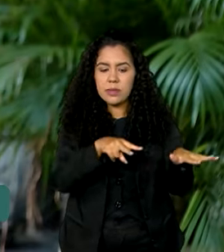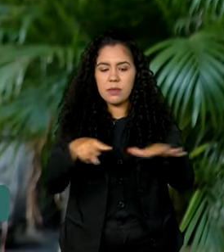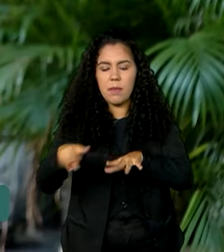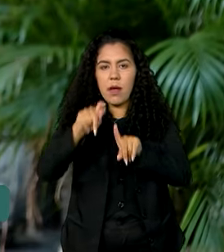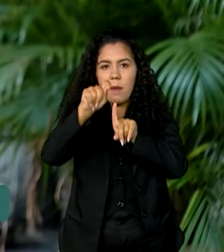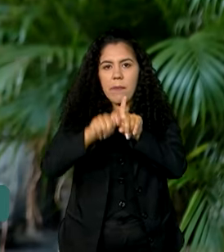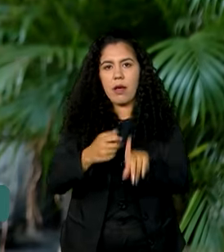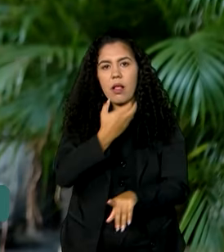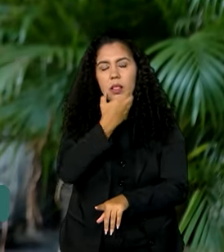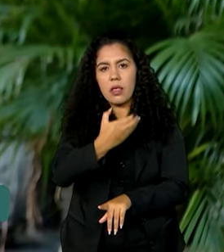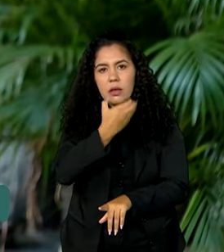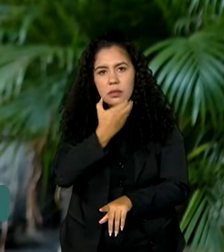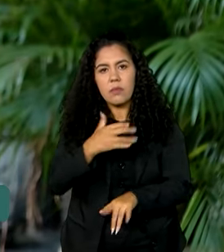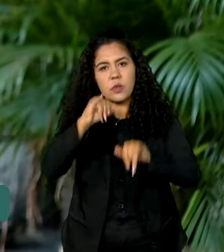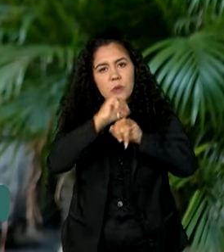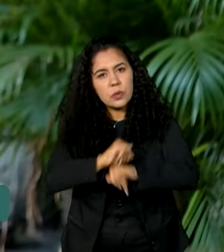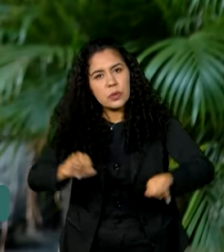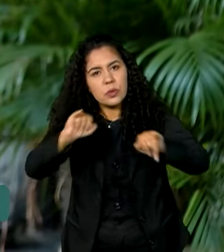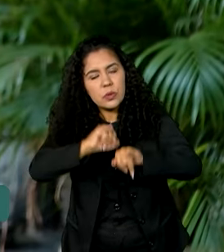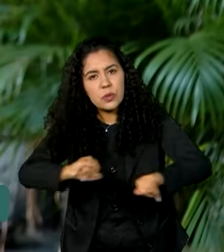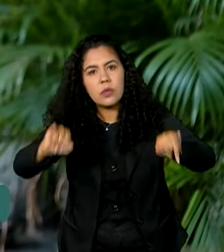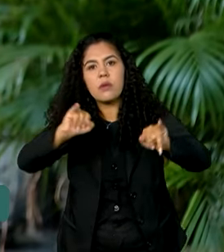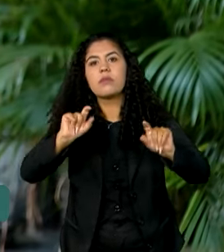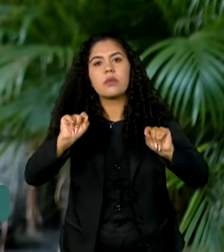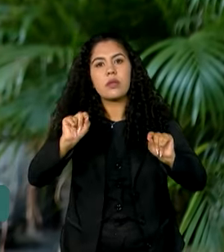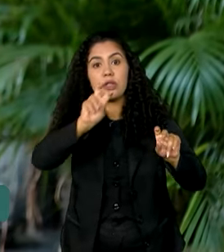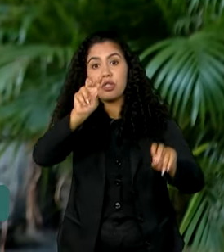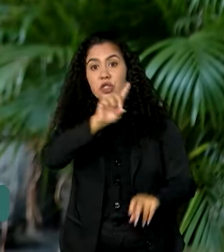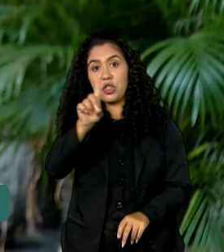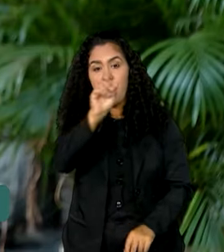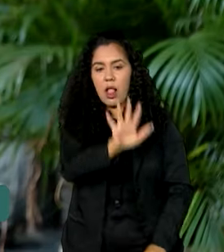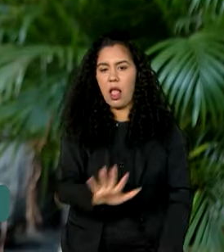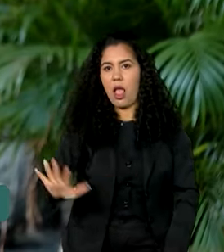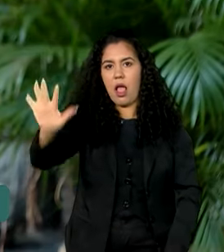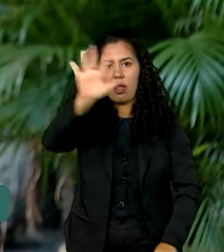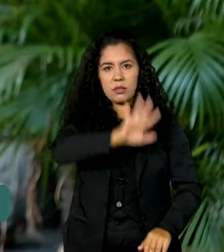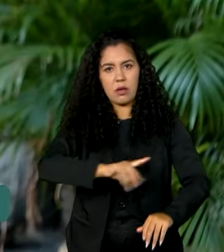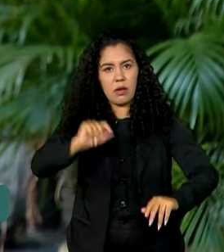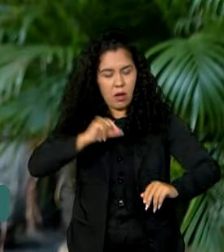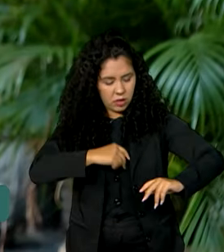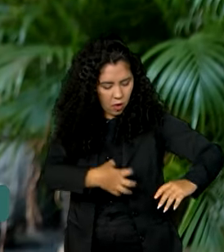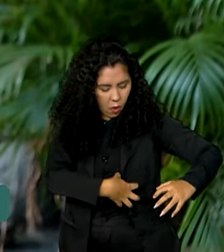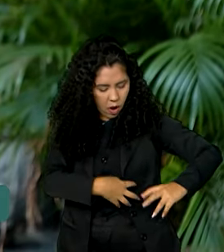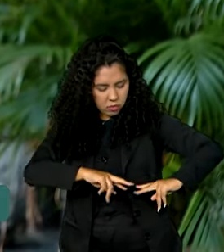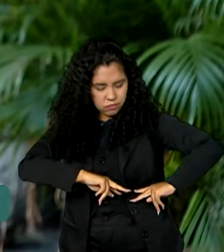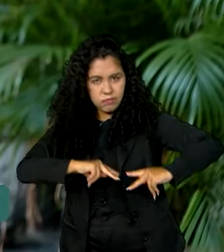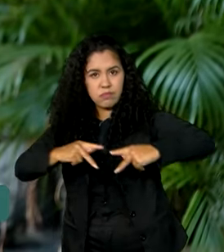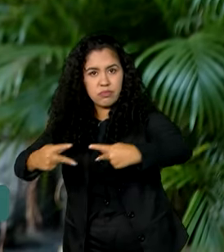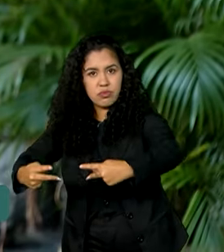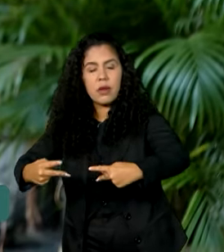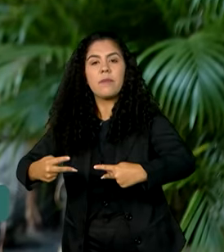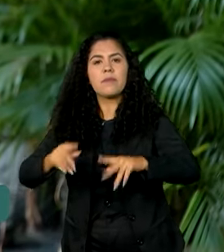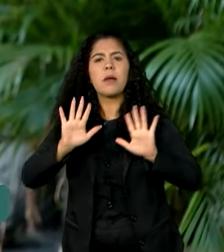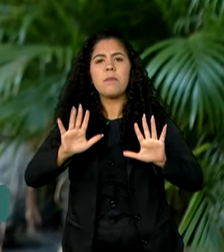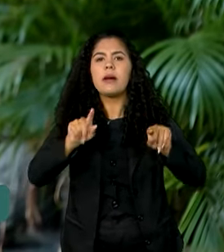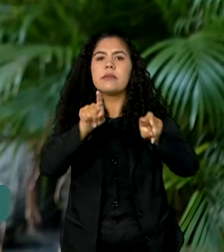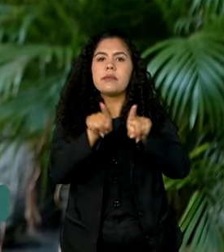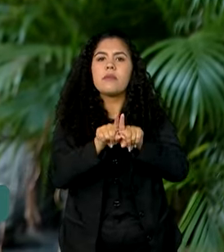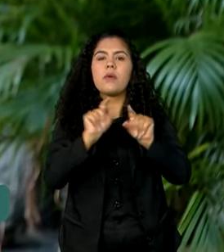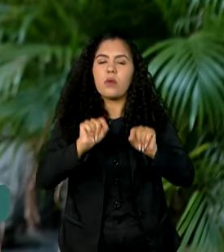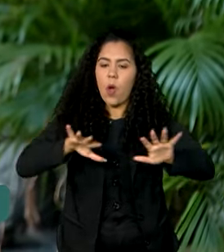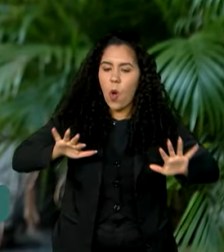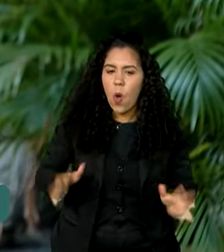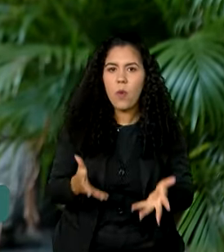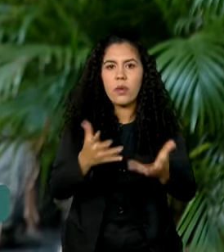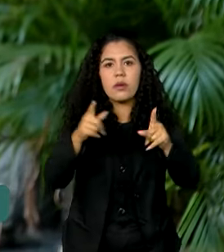anos, quando acontece o Dia Nacional de Doação de Órgãos. A lei também prevê a promoção de esclarecimento científico e